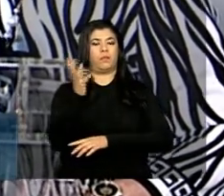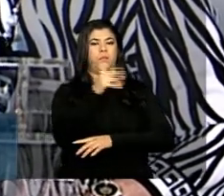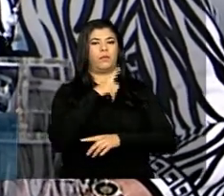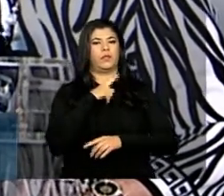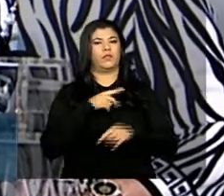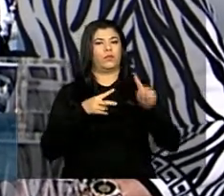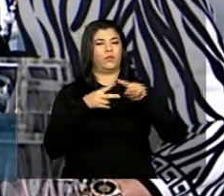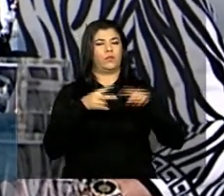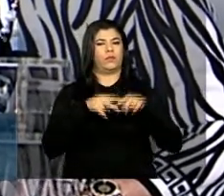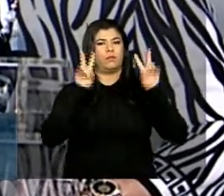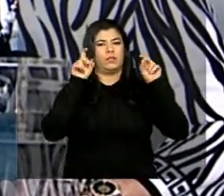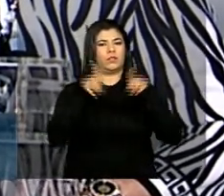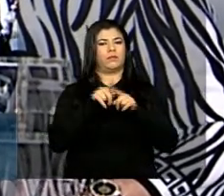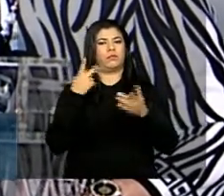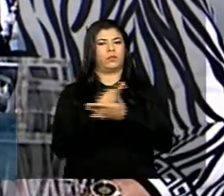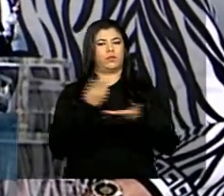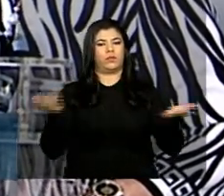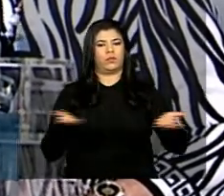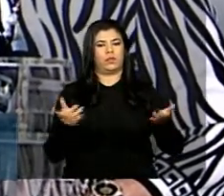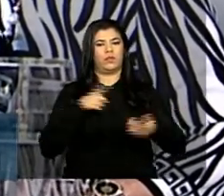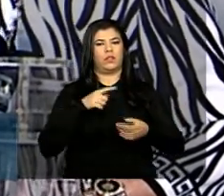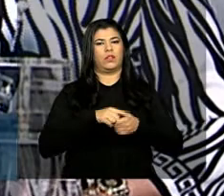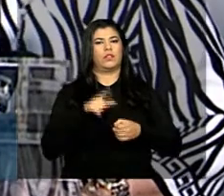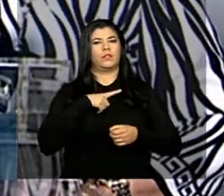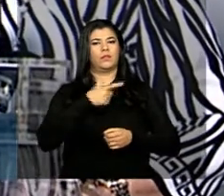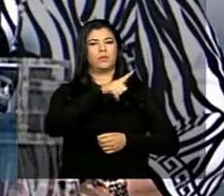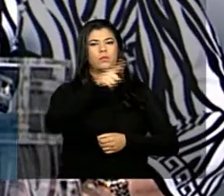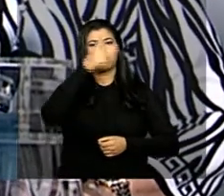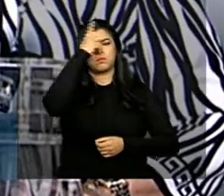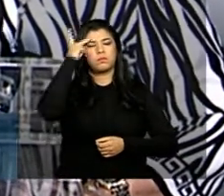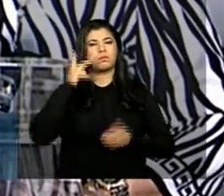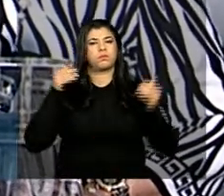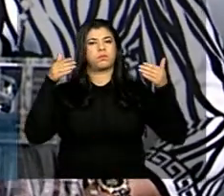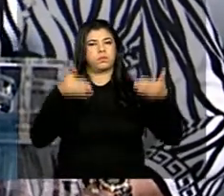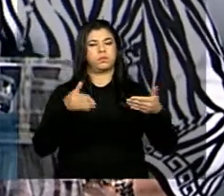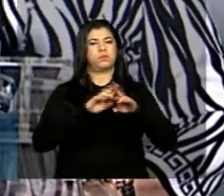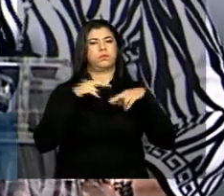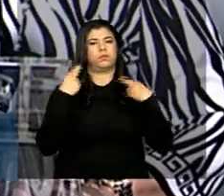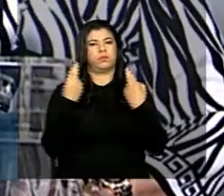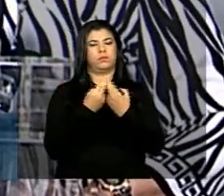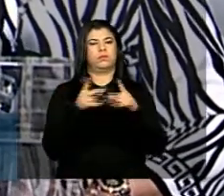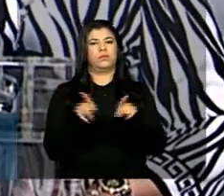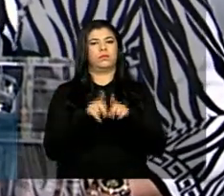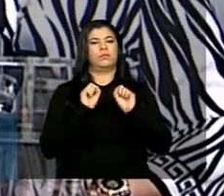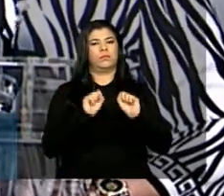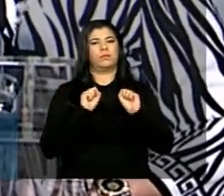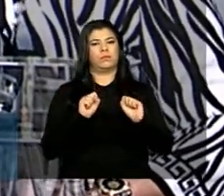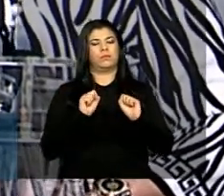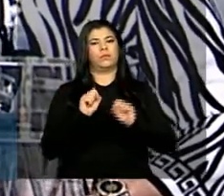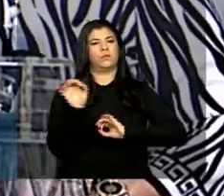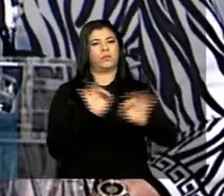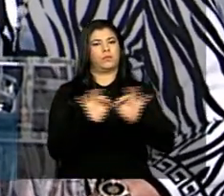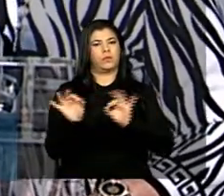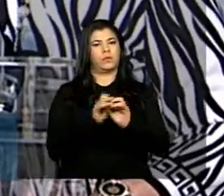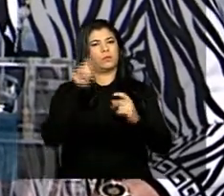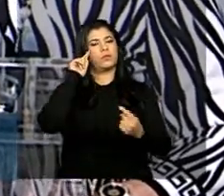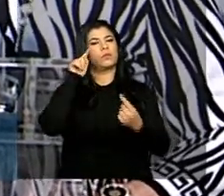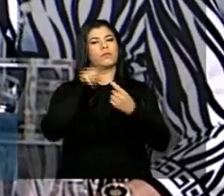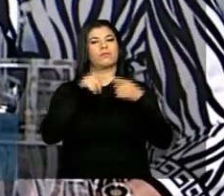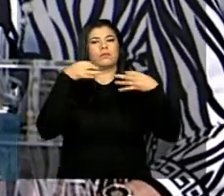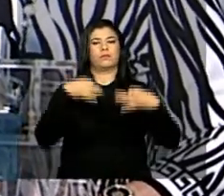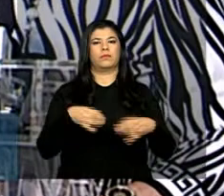pauta está acontecendo ali com uma grande receptividade, eu acho que eu posso sinalizar isso de uma maneira muito objetiva